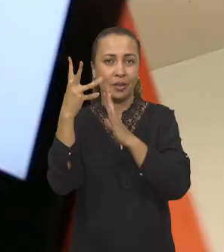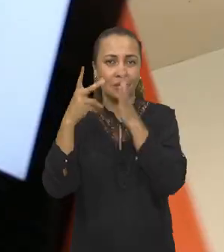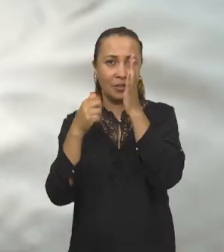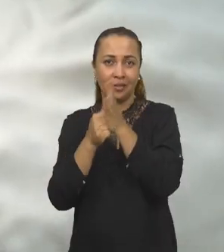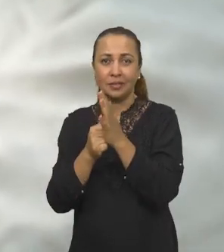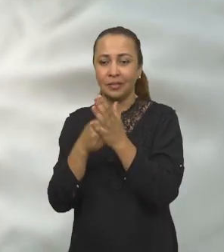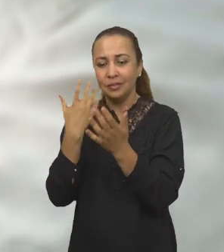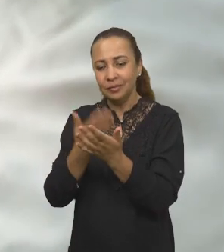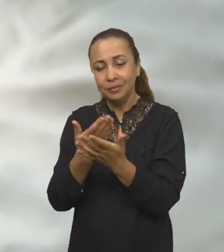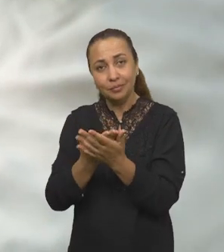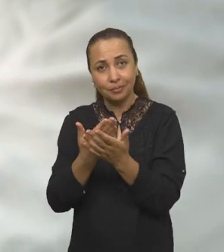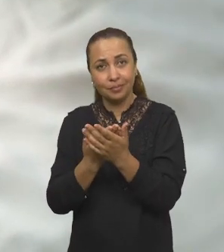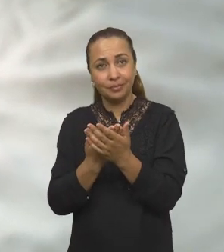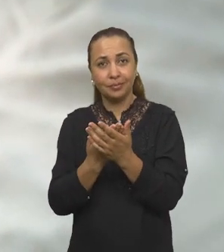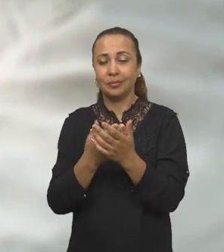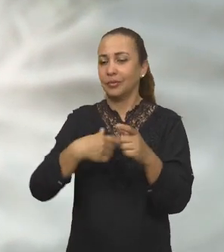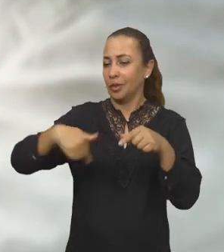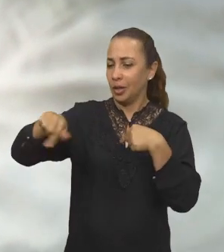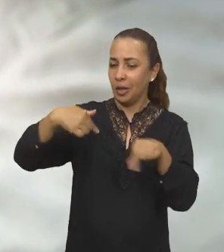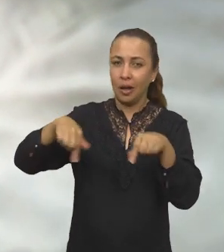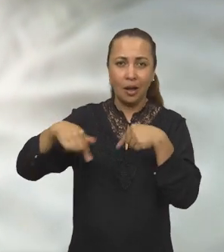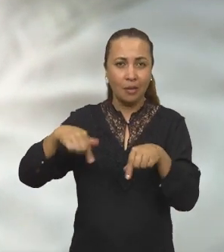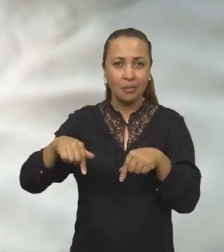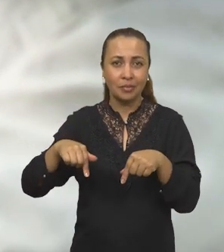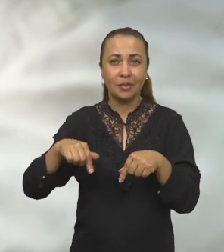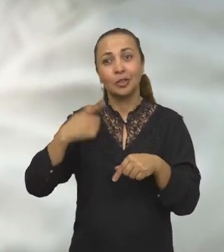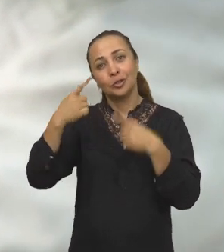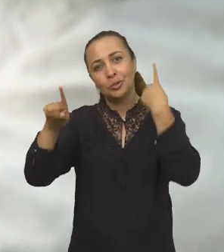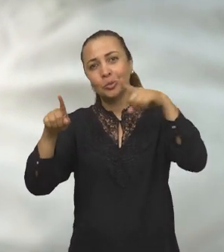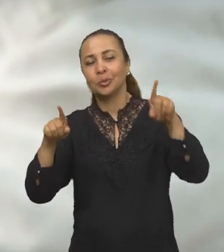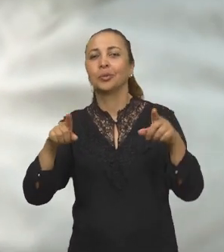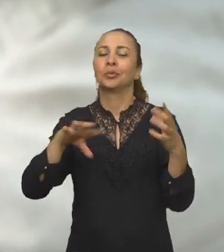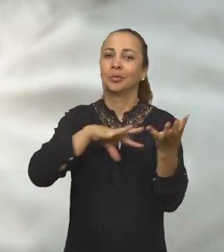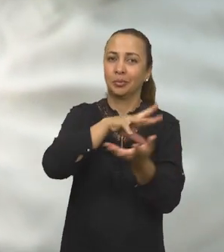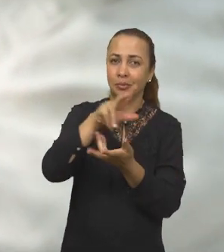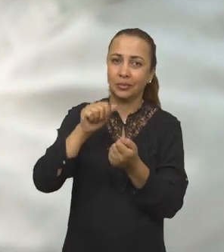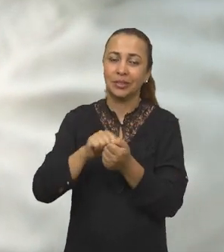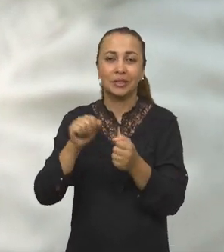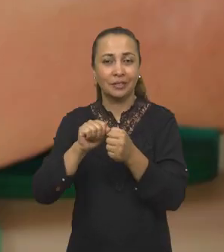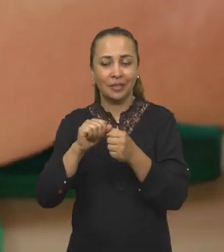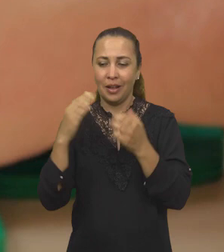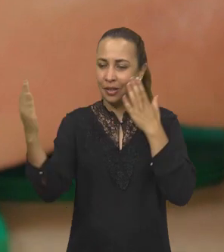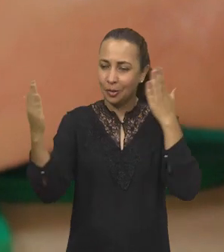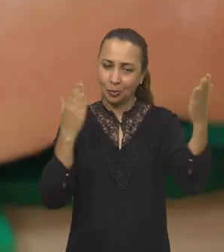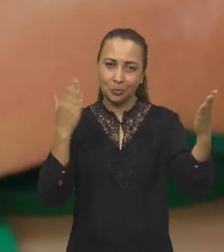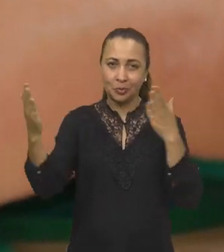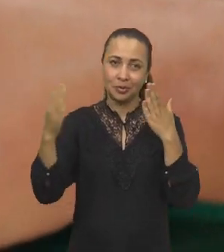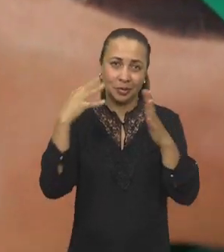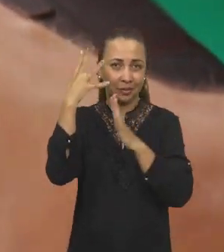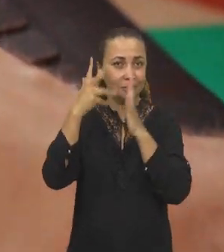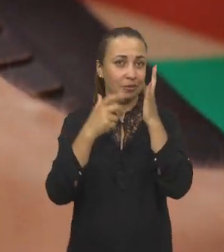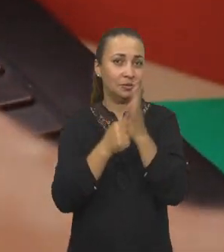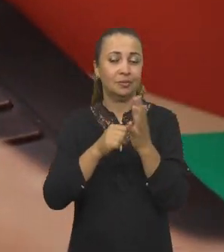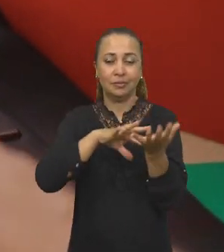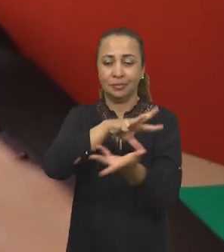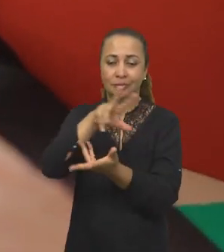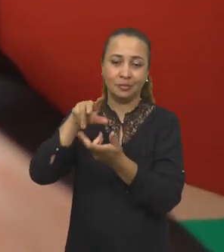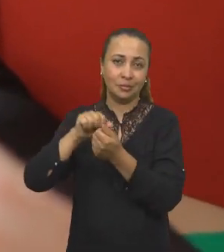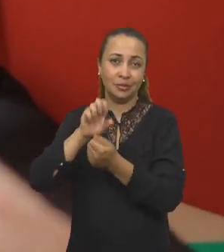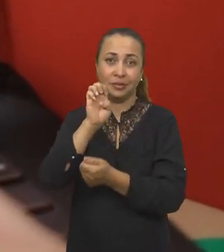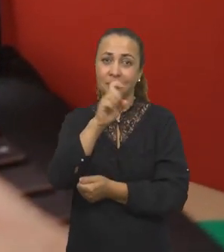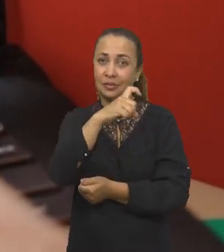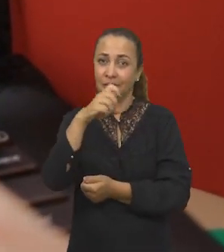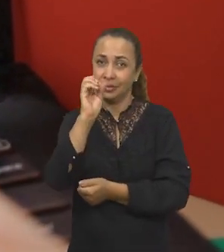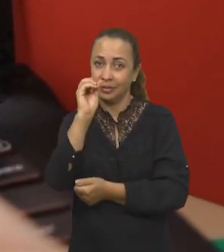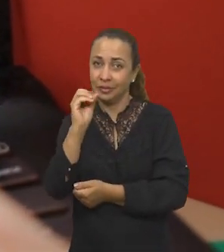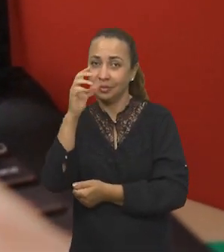caracterização, estudar as propriedades químicas de exoplanetas. E a gente consegue fazer essa caracterização desses exoplanetas